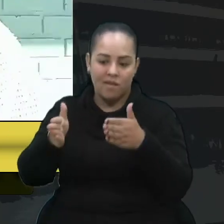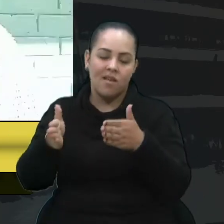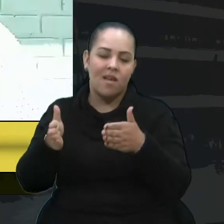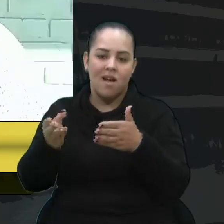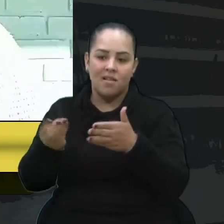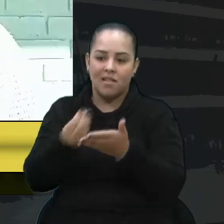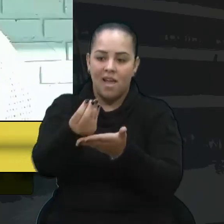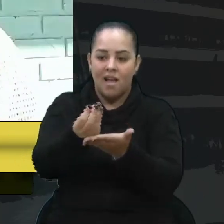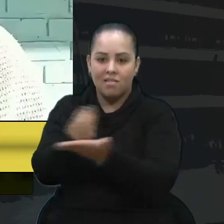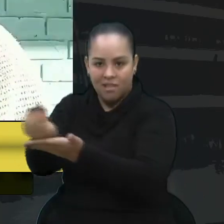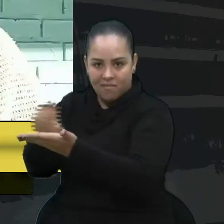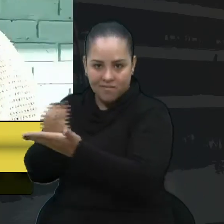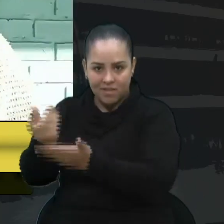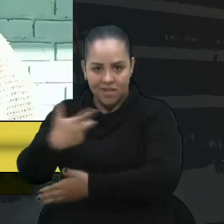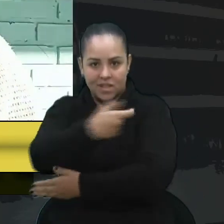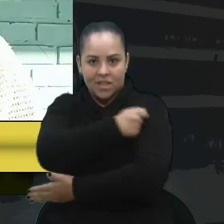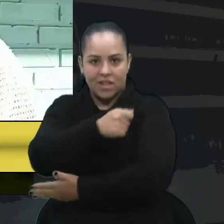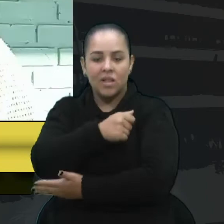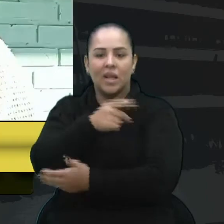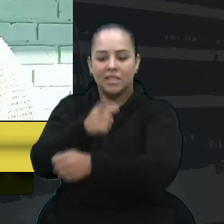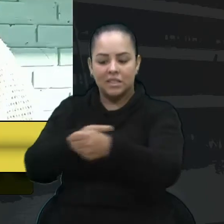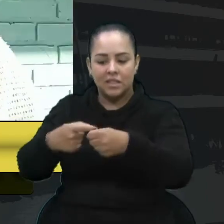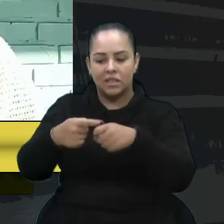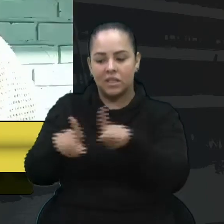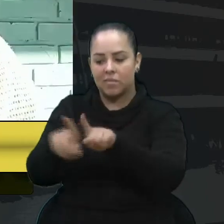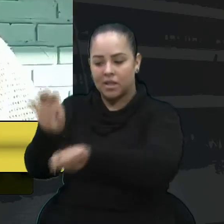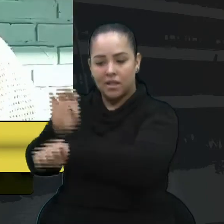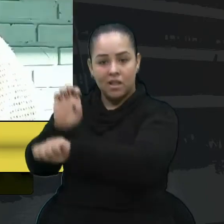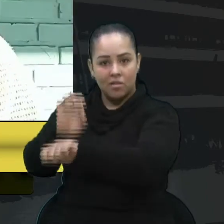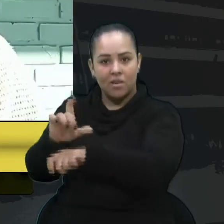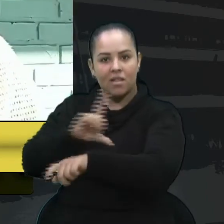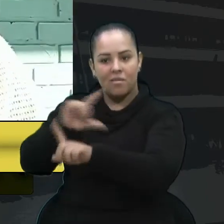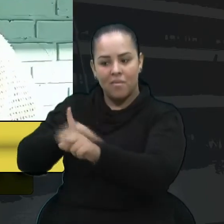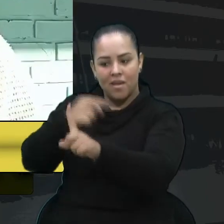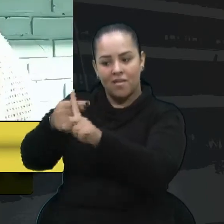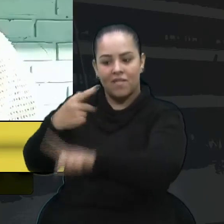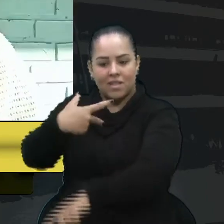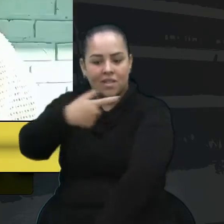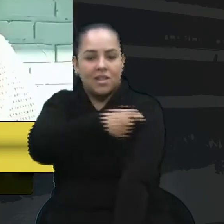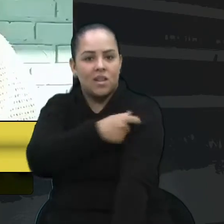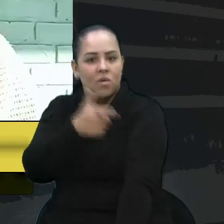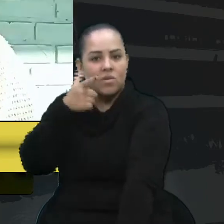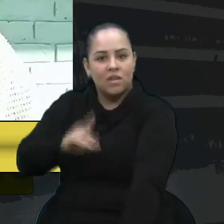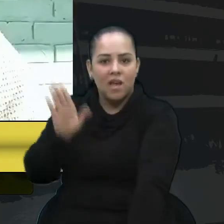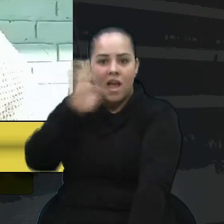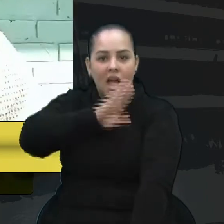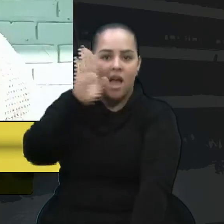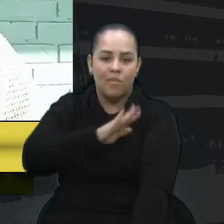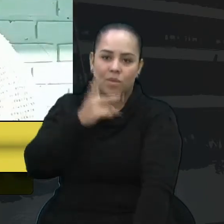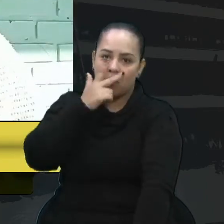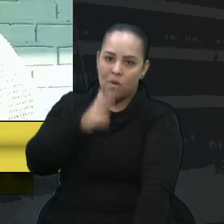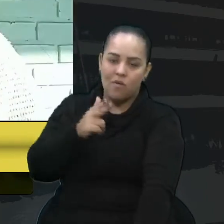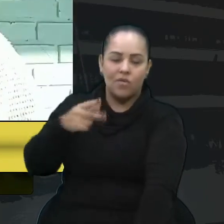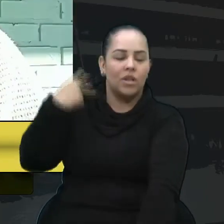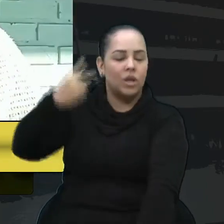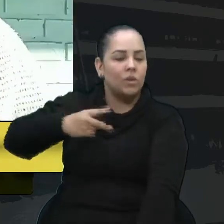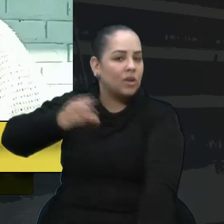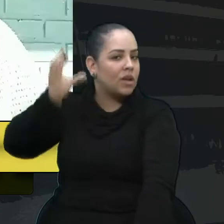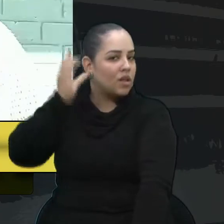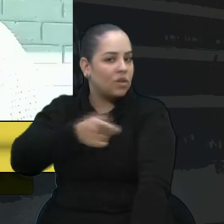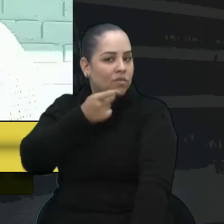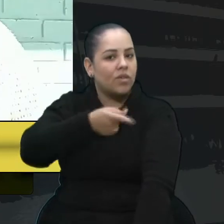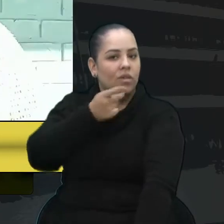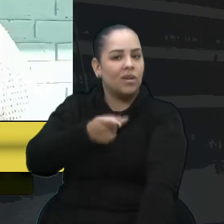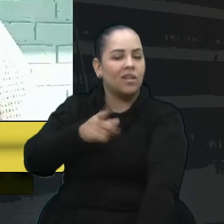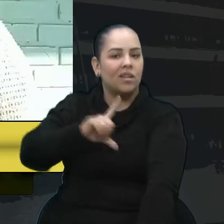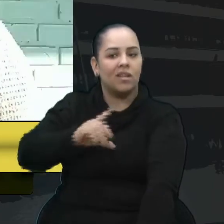precisa fazer essa cobrança para que a gente tenha mais vacina e consiga vacinar o mais rápido possível. Assim como o vereador Cadori colocou, a experiência